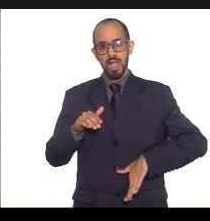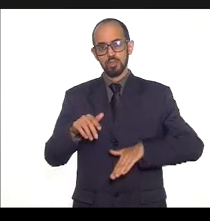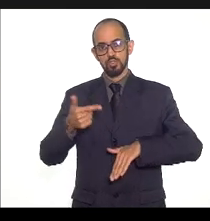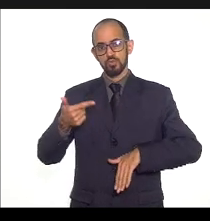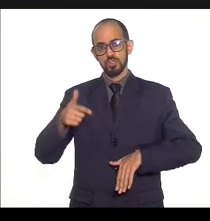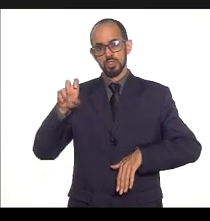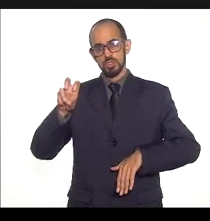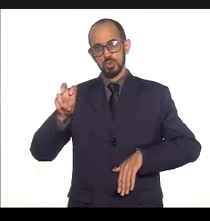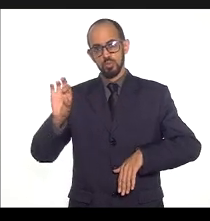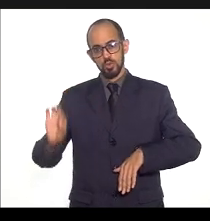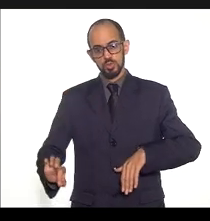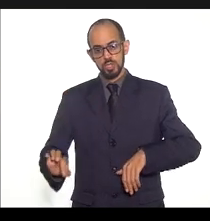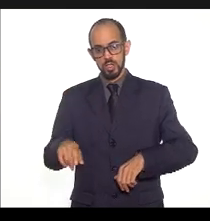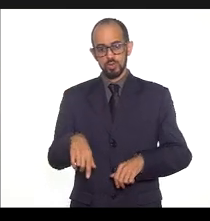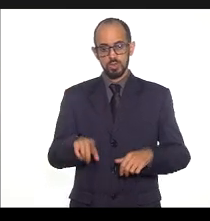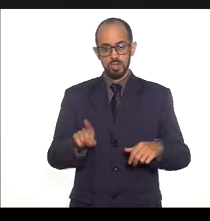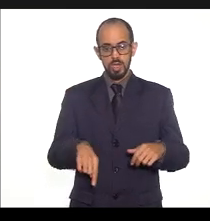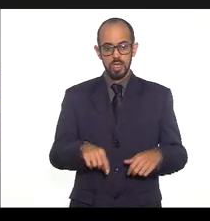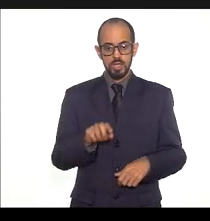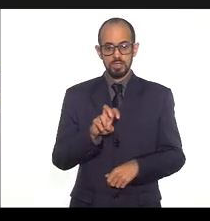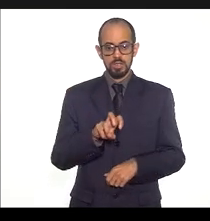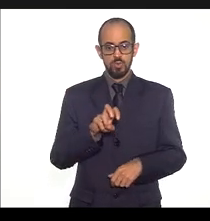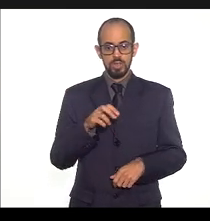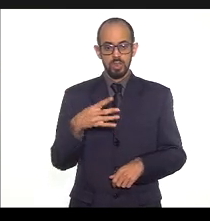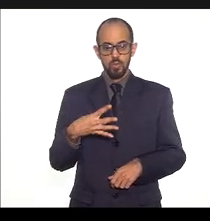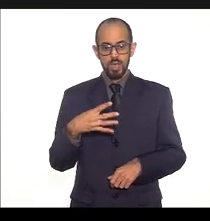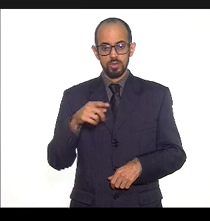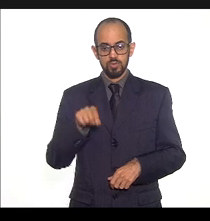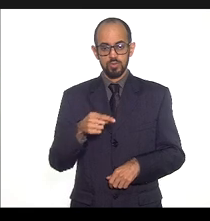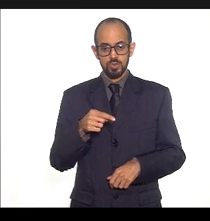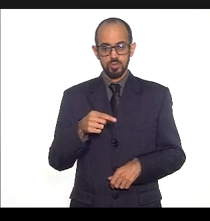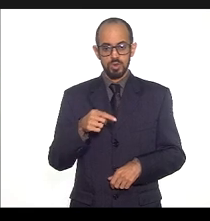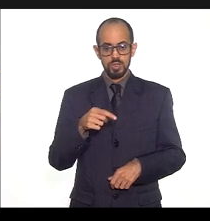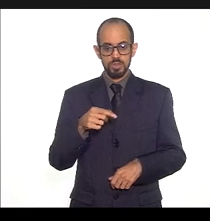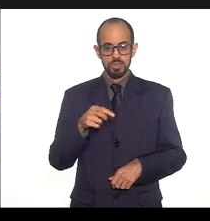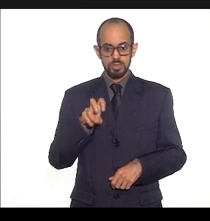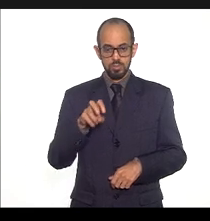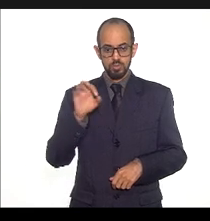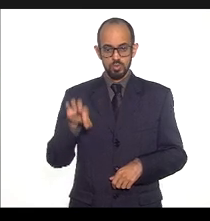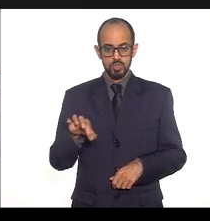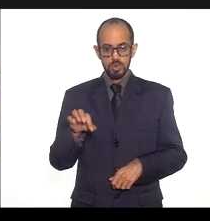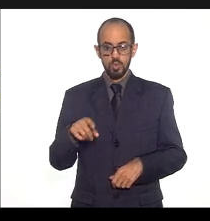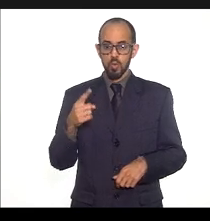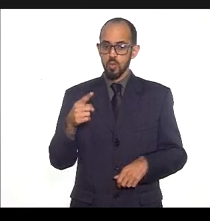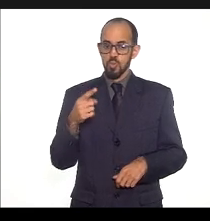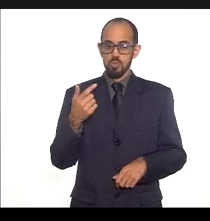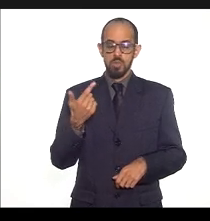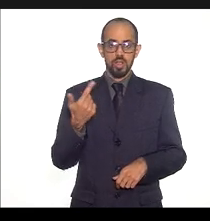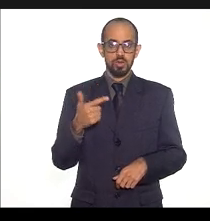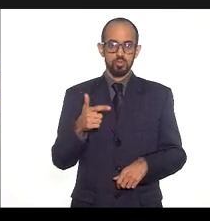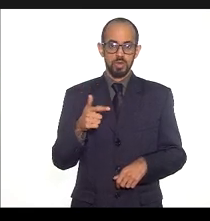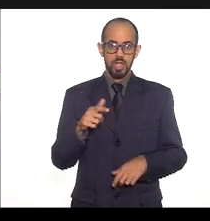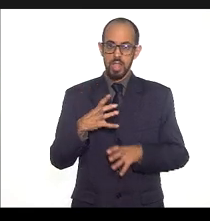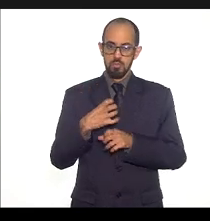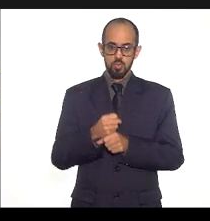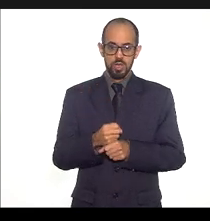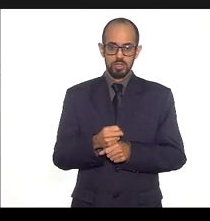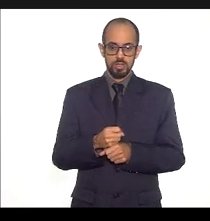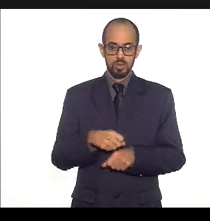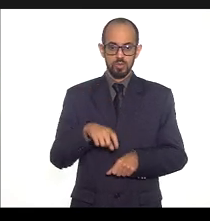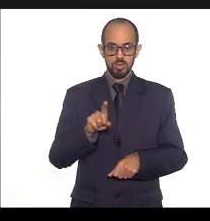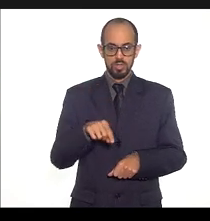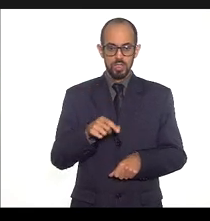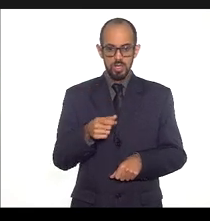correspondente a 54,35% uma meta sem apuração que corresponde a 2,17